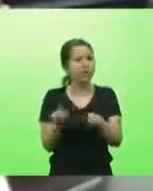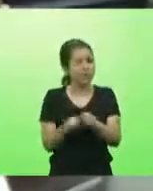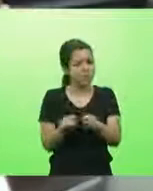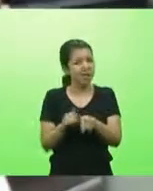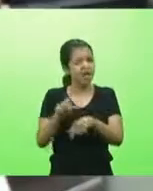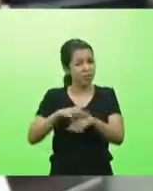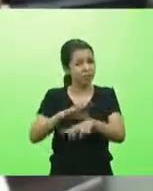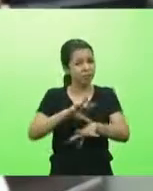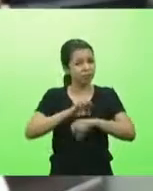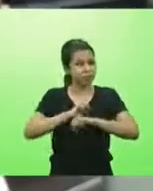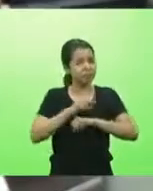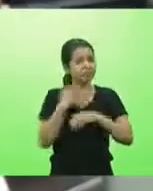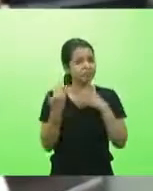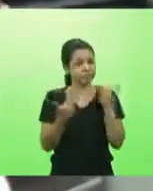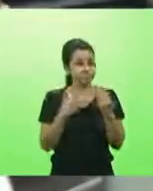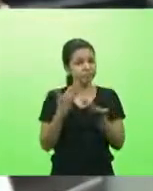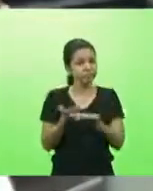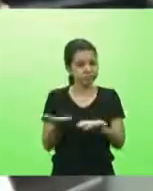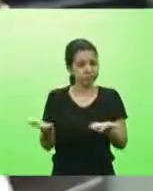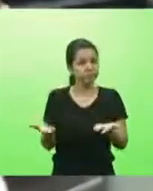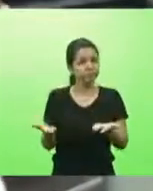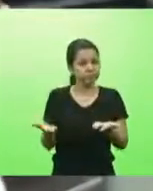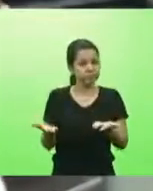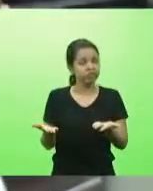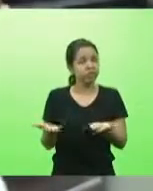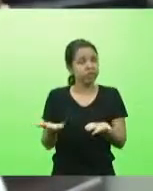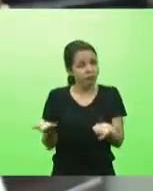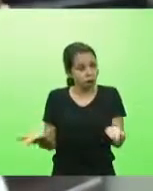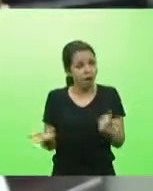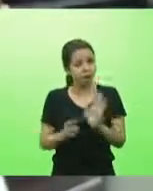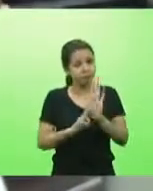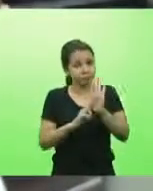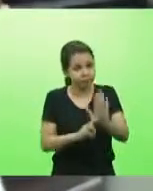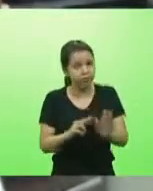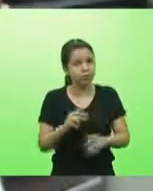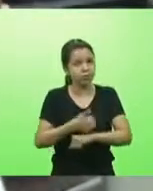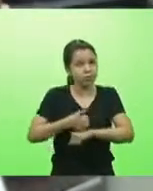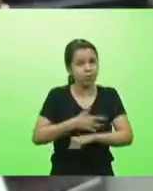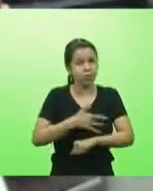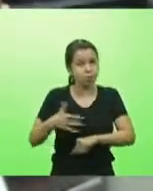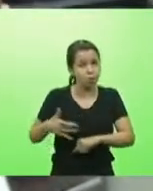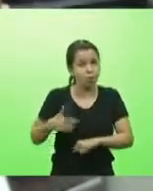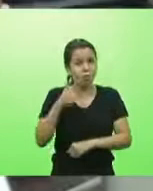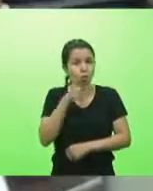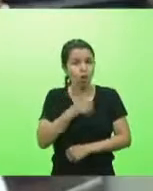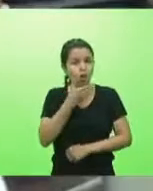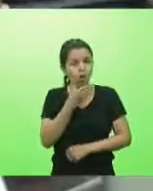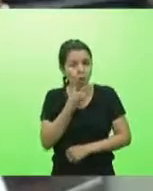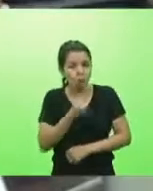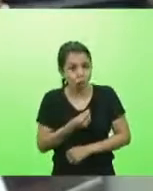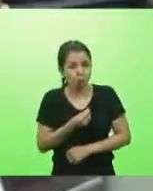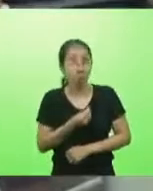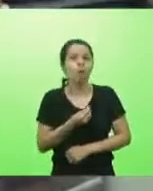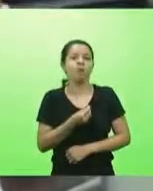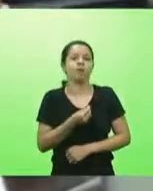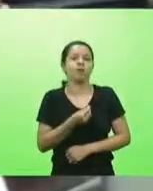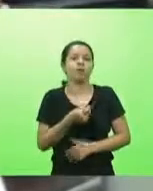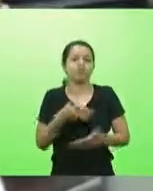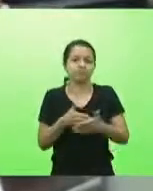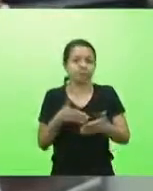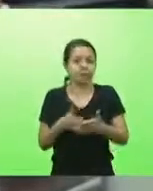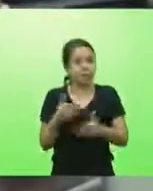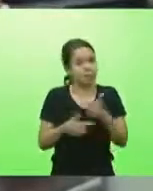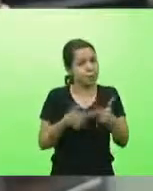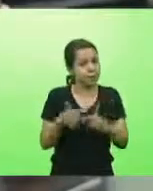por esses profissionais de saúde é pelas mulheres e homens que estão tendo restrições para trabalhar é pelos estudantes